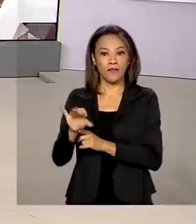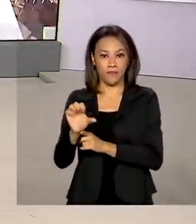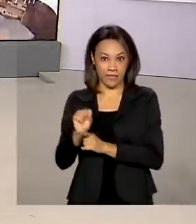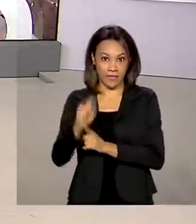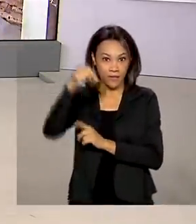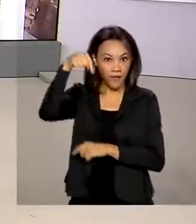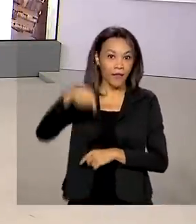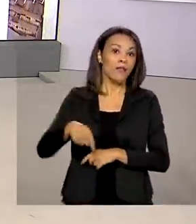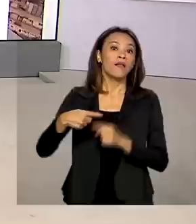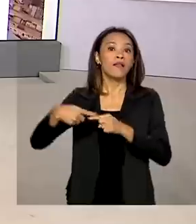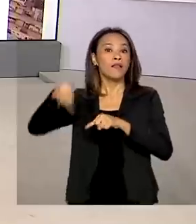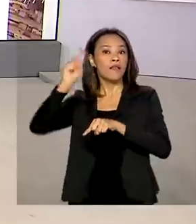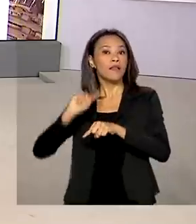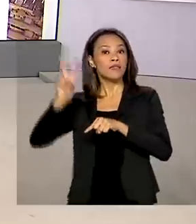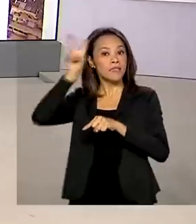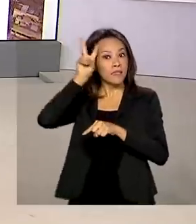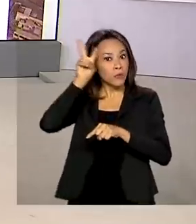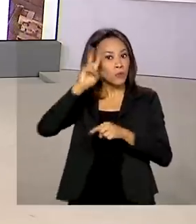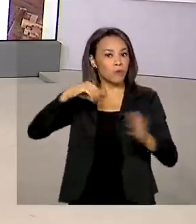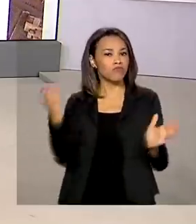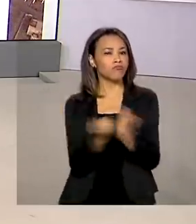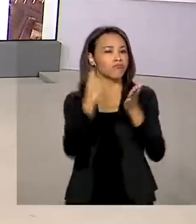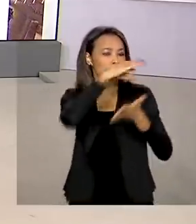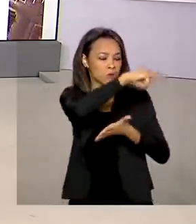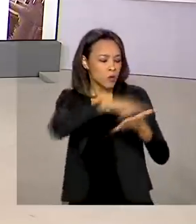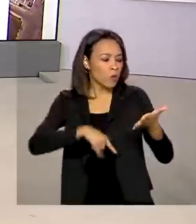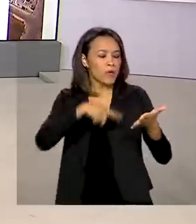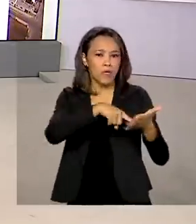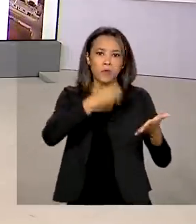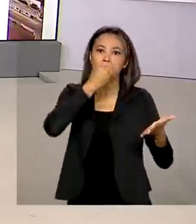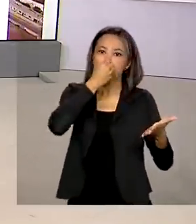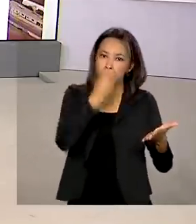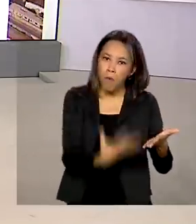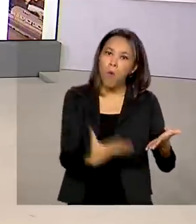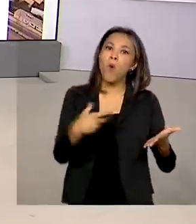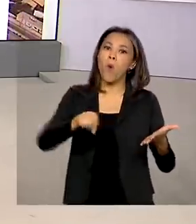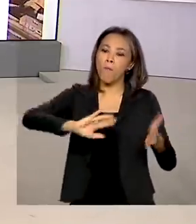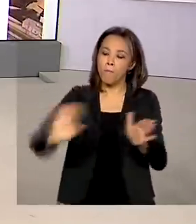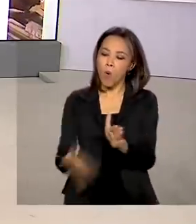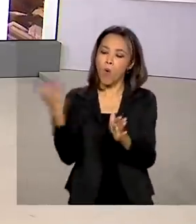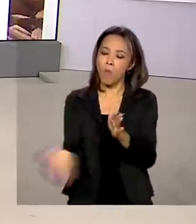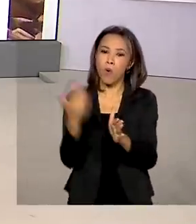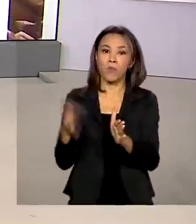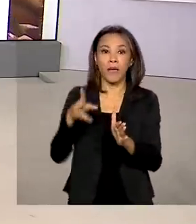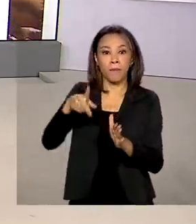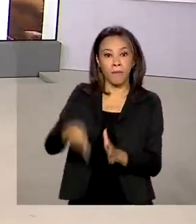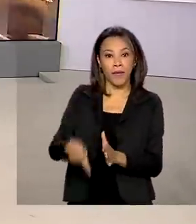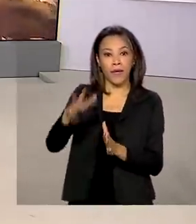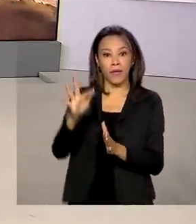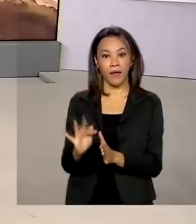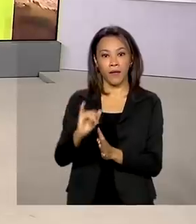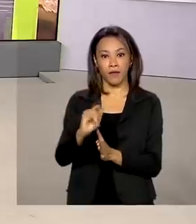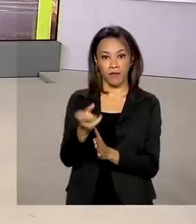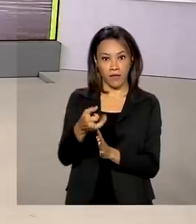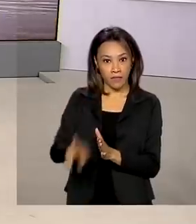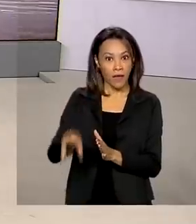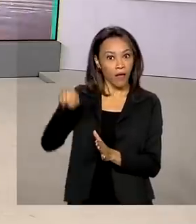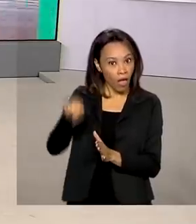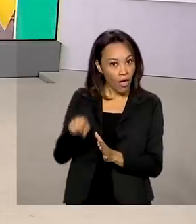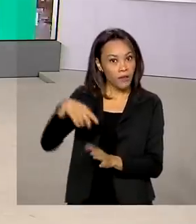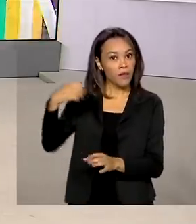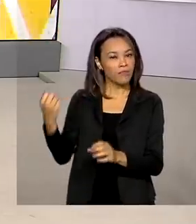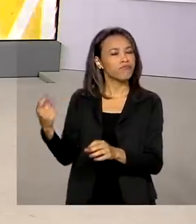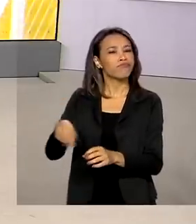segunda-feira a certificação de boas práticas de fabricação para a Pfizer, uma das empresas envolvidas na produção da vacina